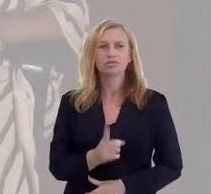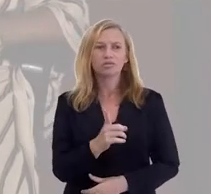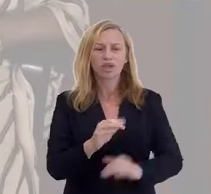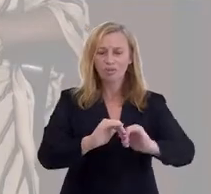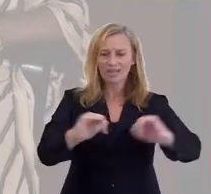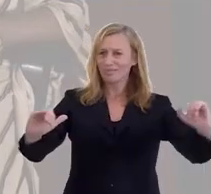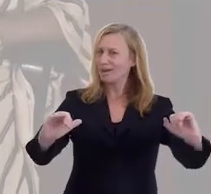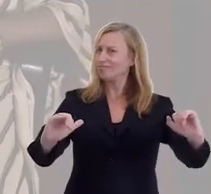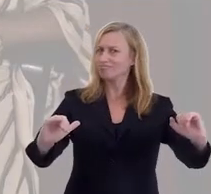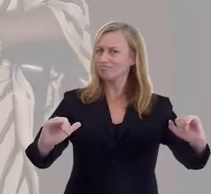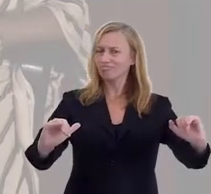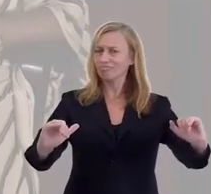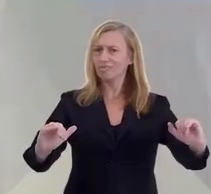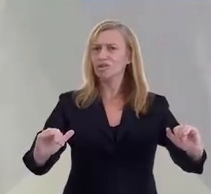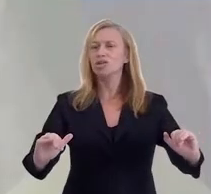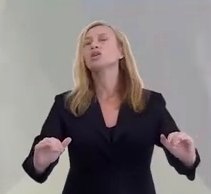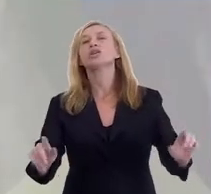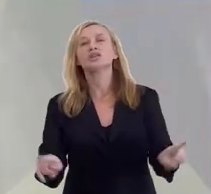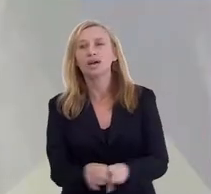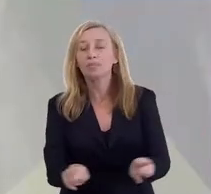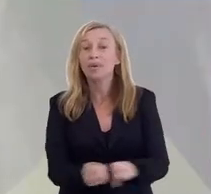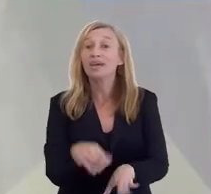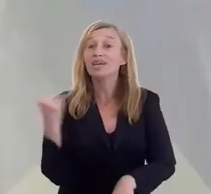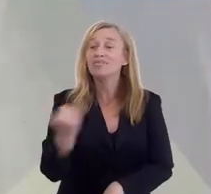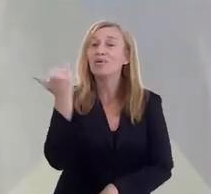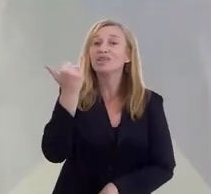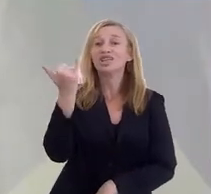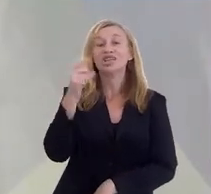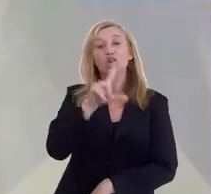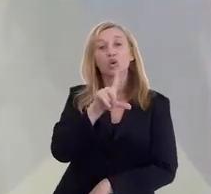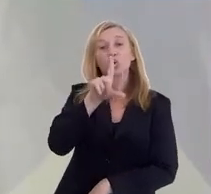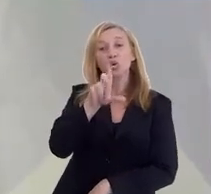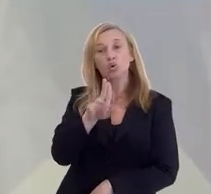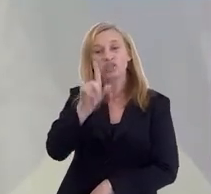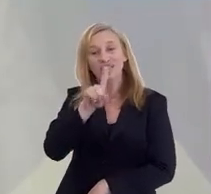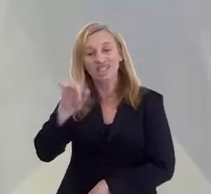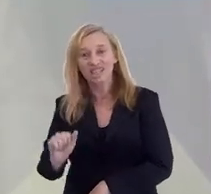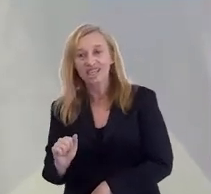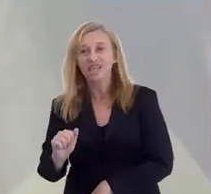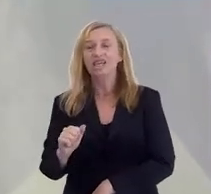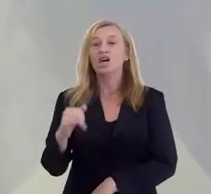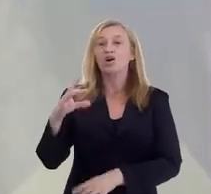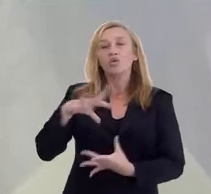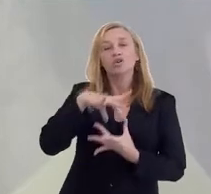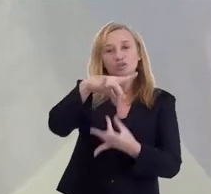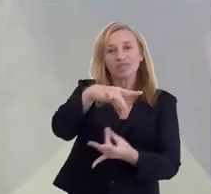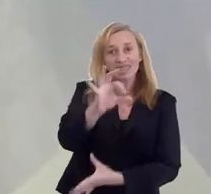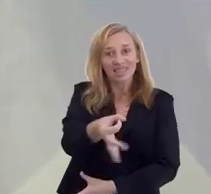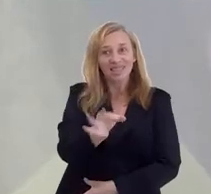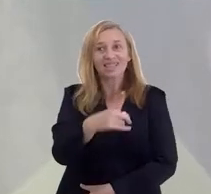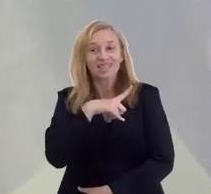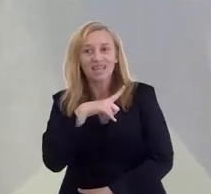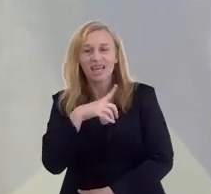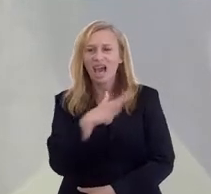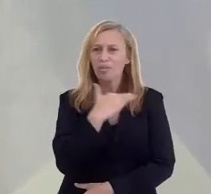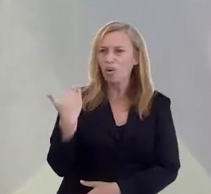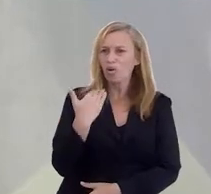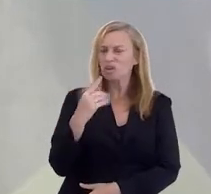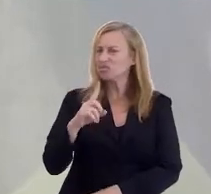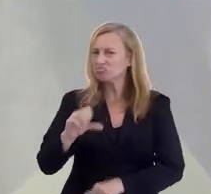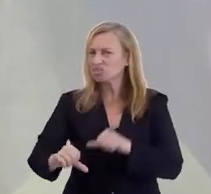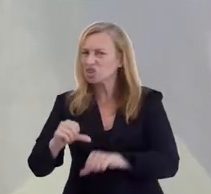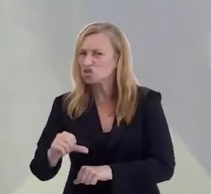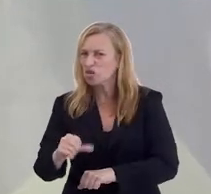para nós não há uma distinção. E uma coisa muitíssimo importante, Luzia, é que o espírita tenha a certeza